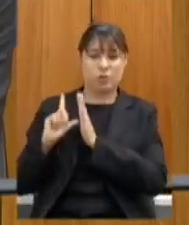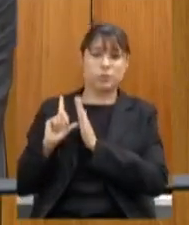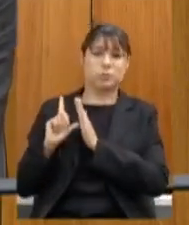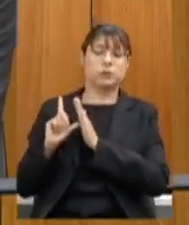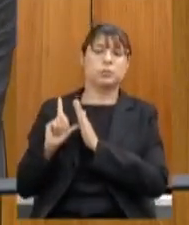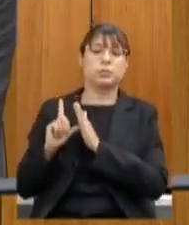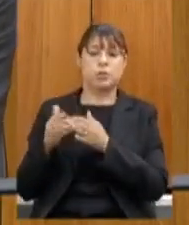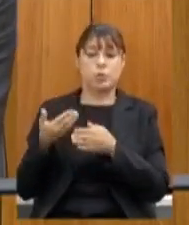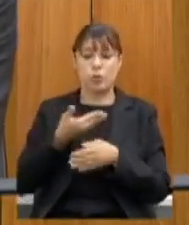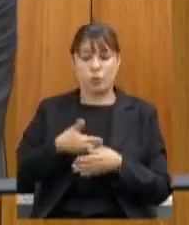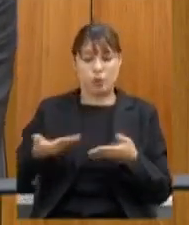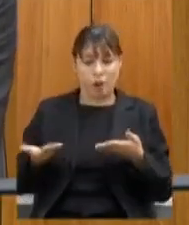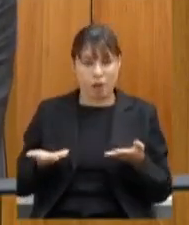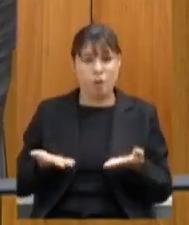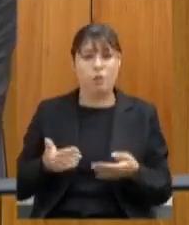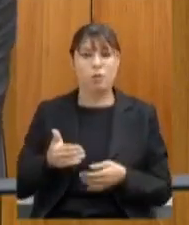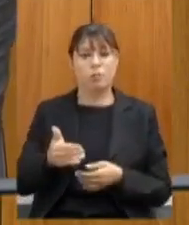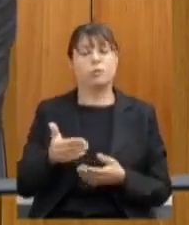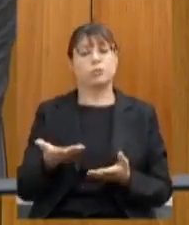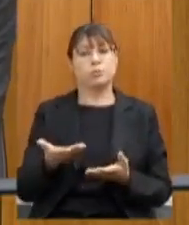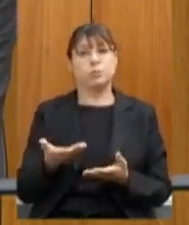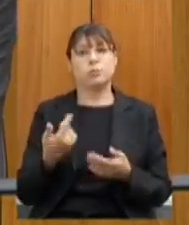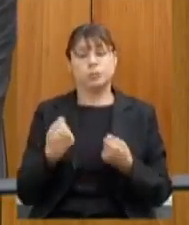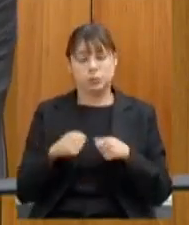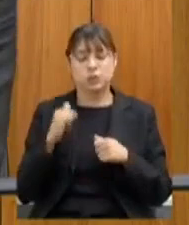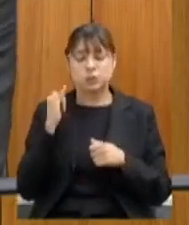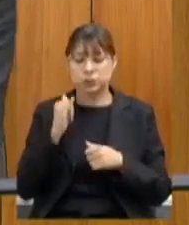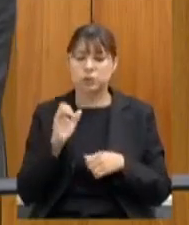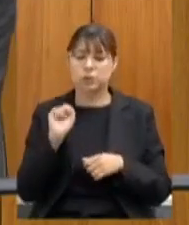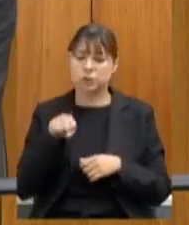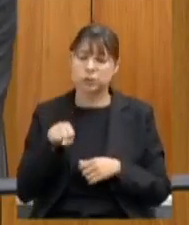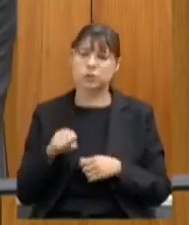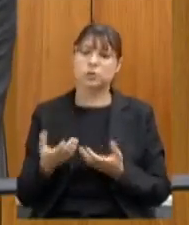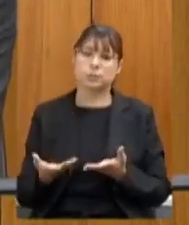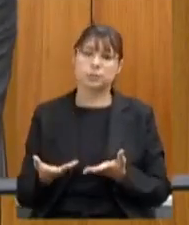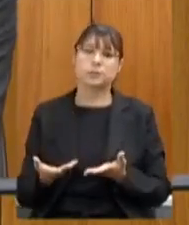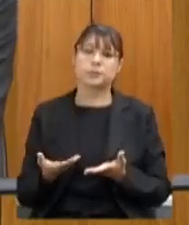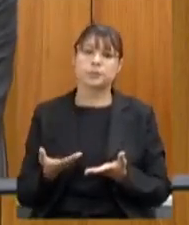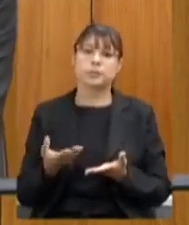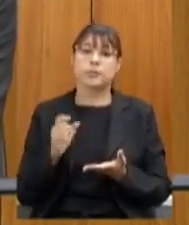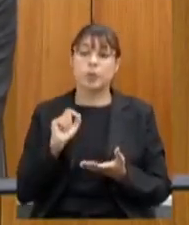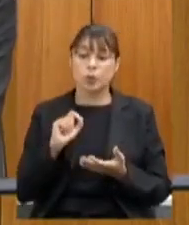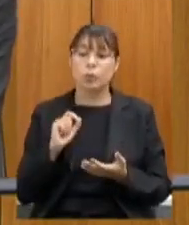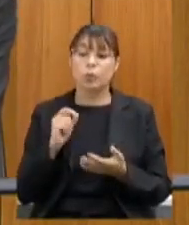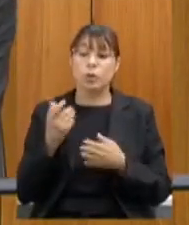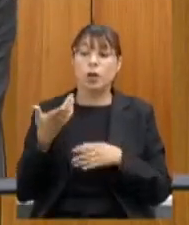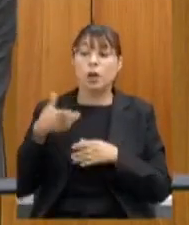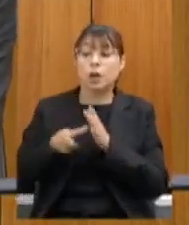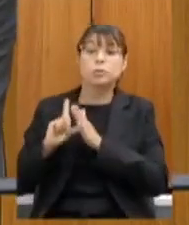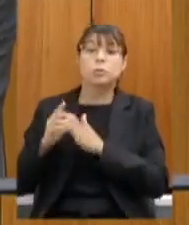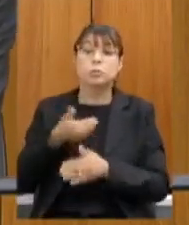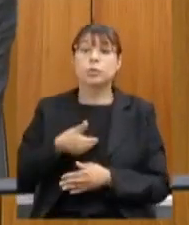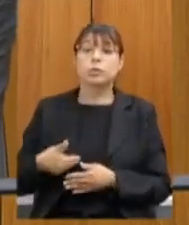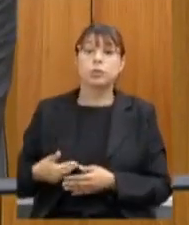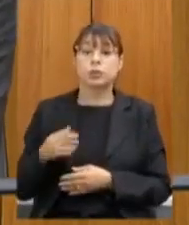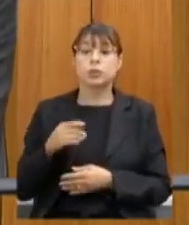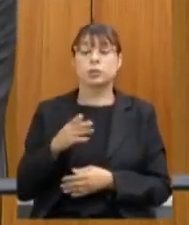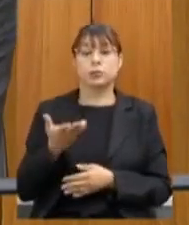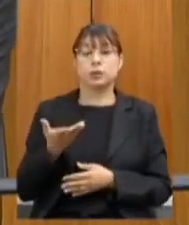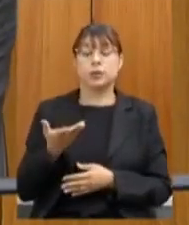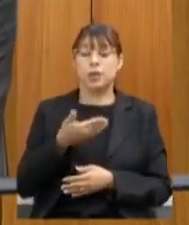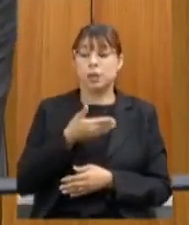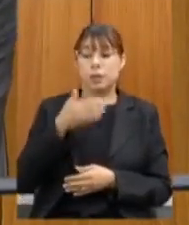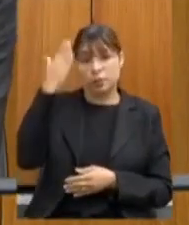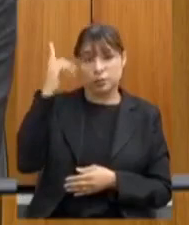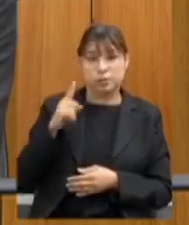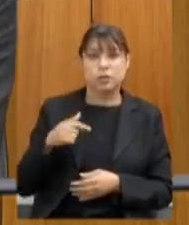governo porque a gente tem que deixar registrado sim deixar registrado o que foi encontrado pelo governo do Zema que